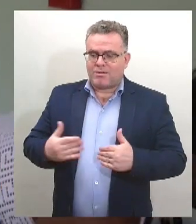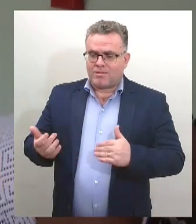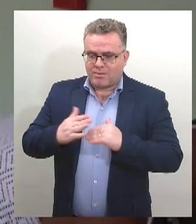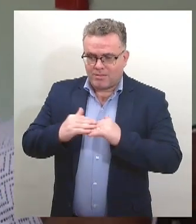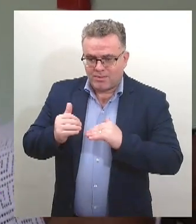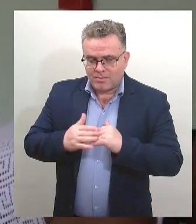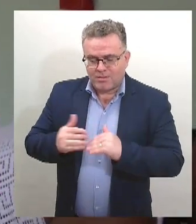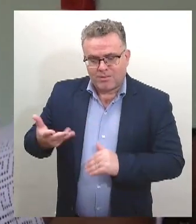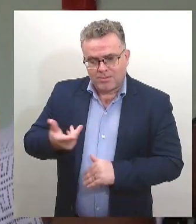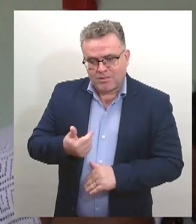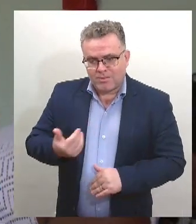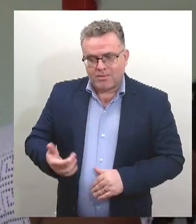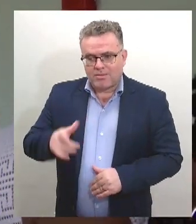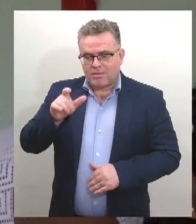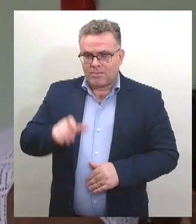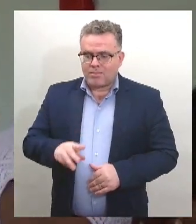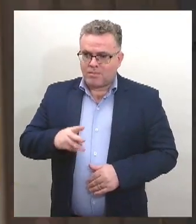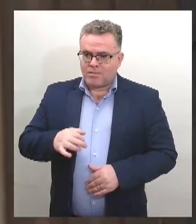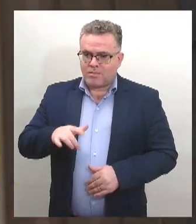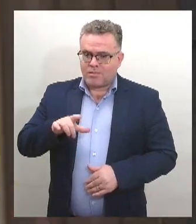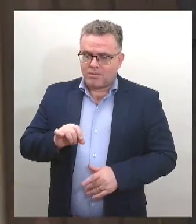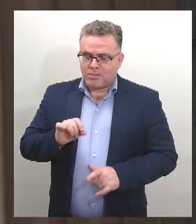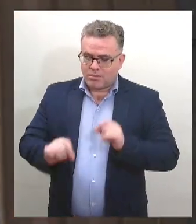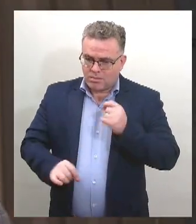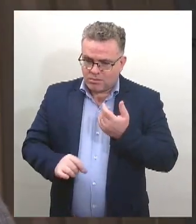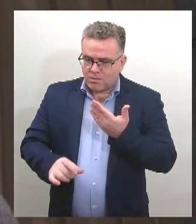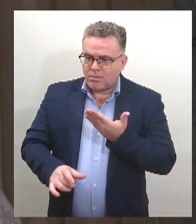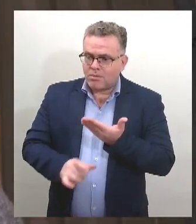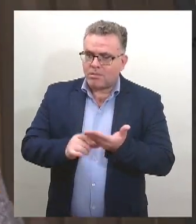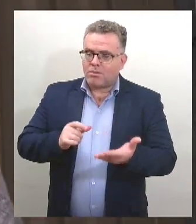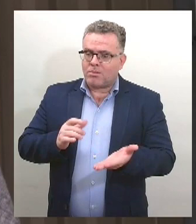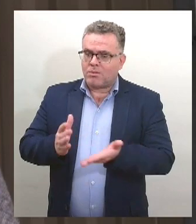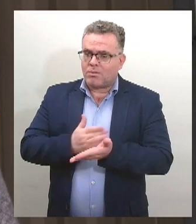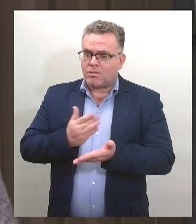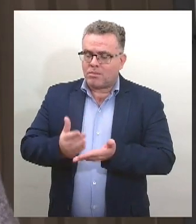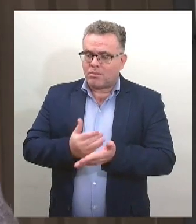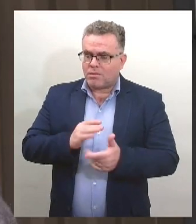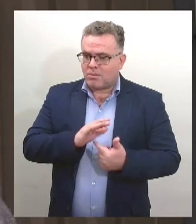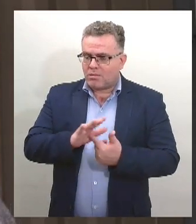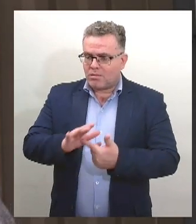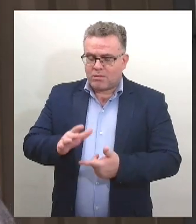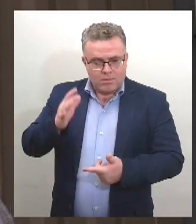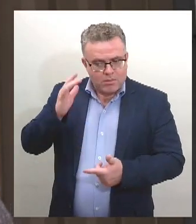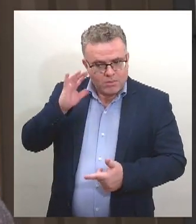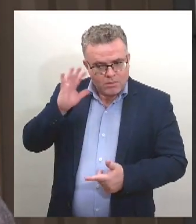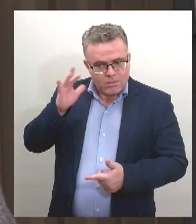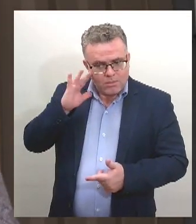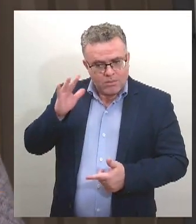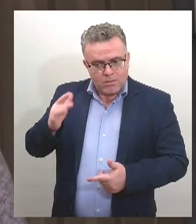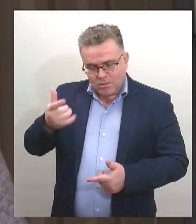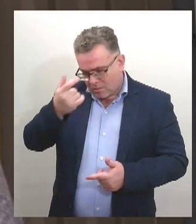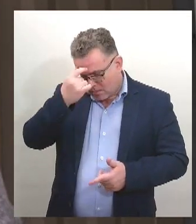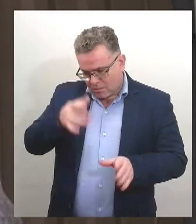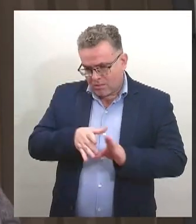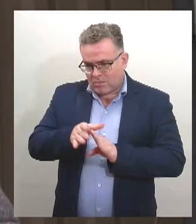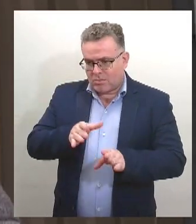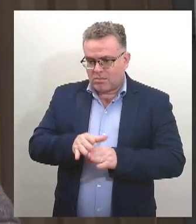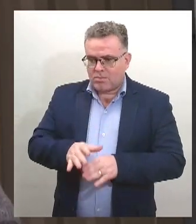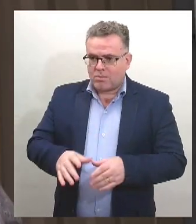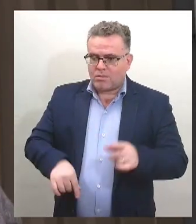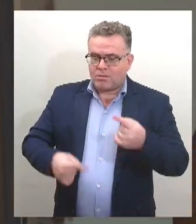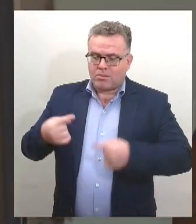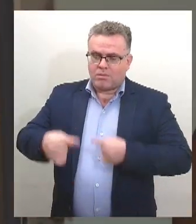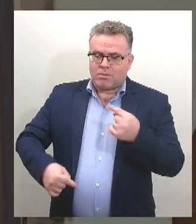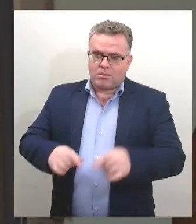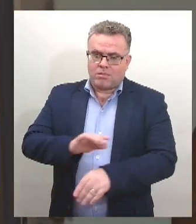que irá lançar um livro durante a programação da ELESE, é preciso pensar na consciência negra e discutir a questão do racismo, inclusive em outras